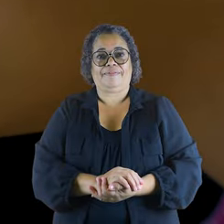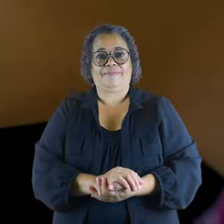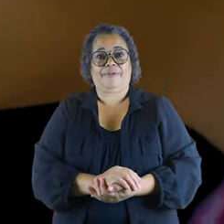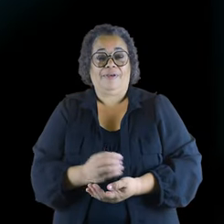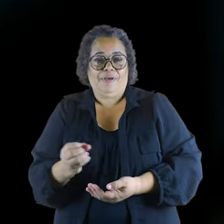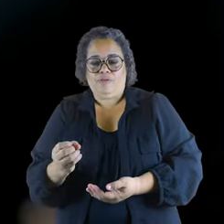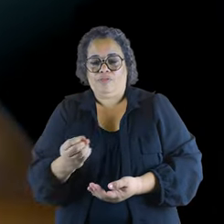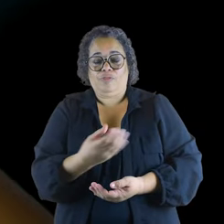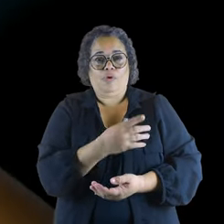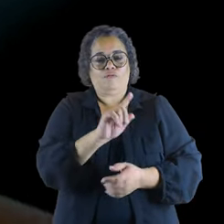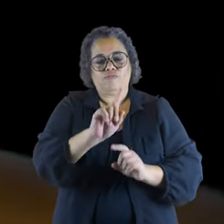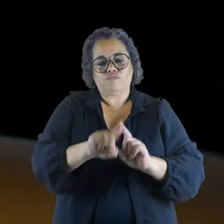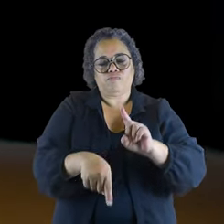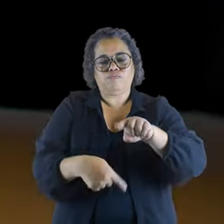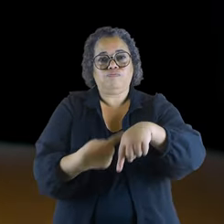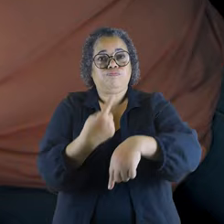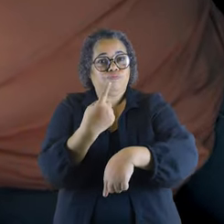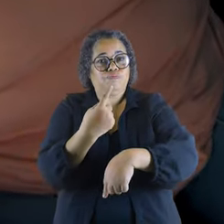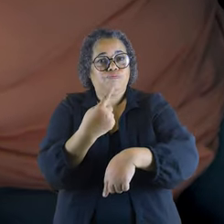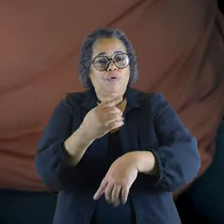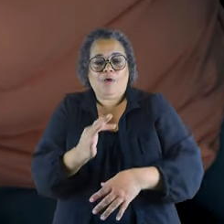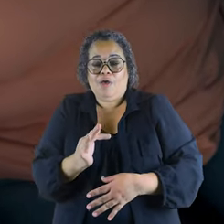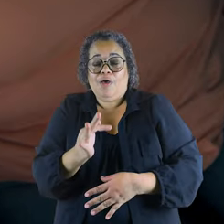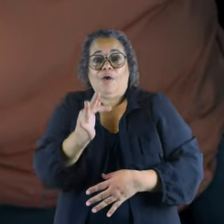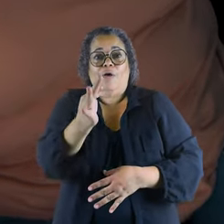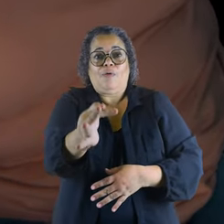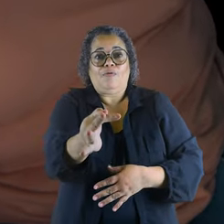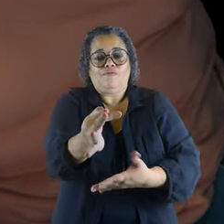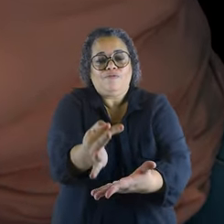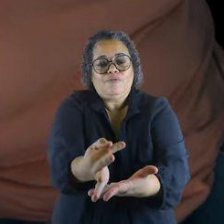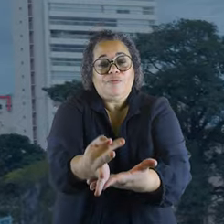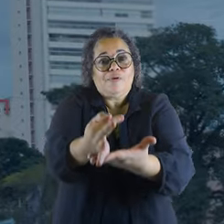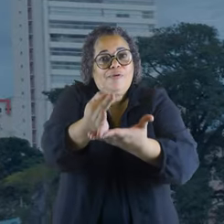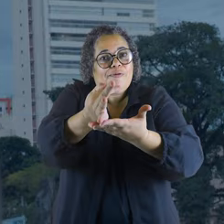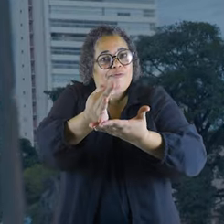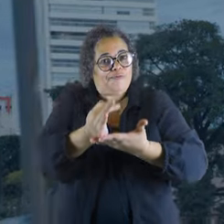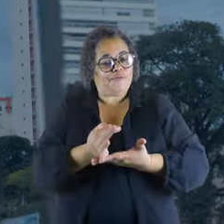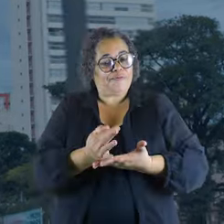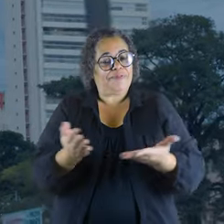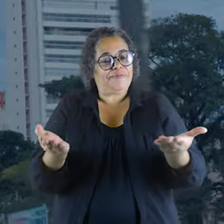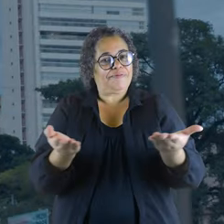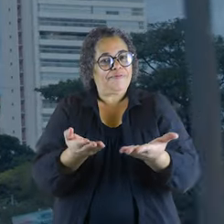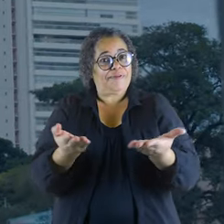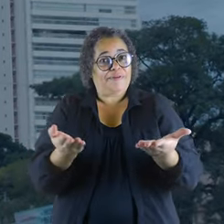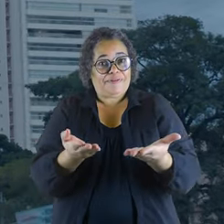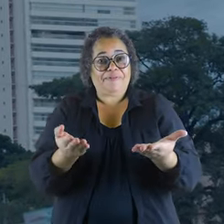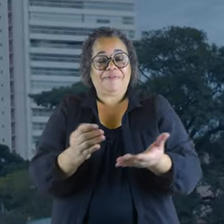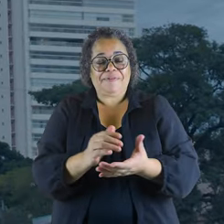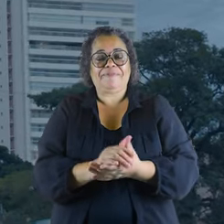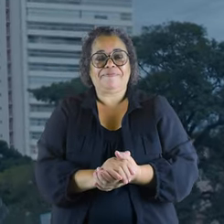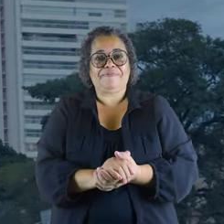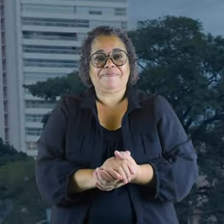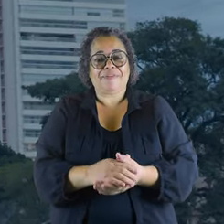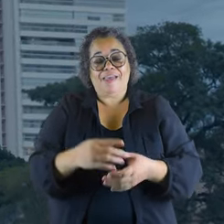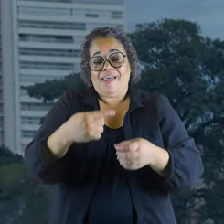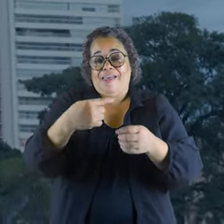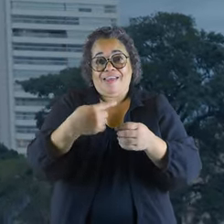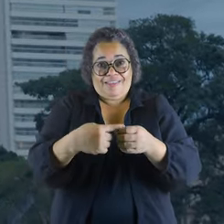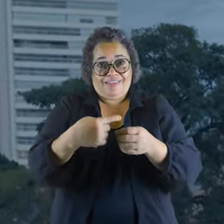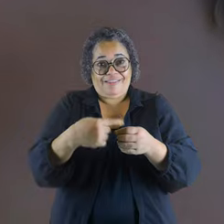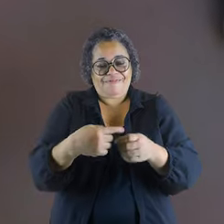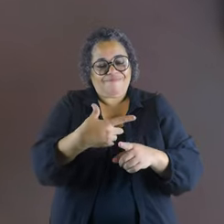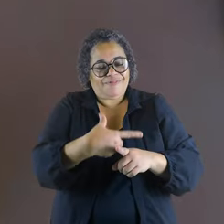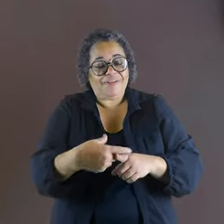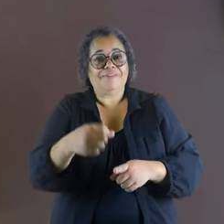São novidades pensando sempre à frente. Construindo hoje, preparando Uberlândia para o futuro. E